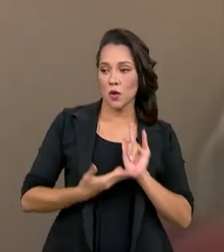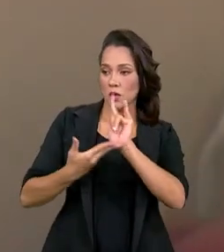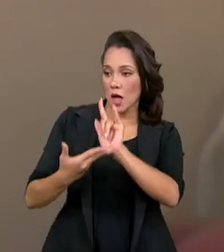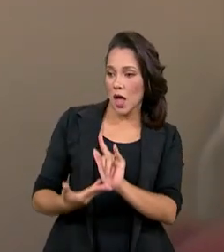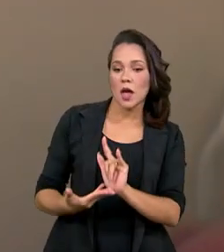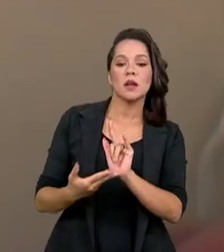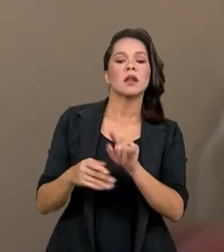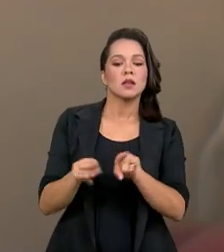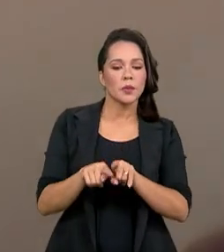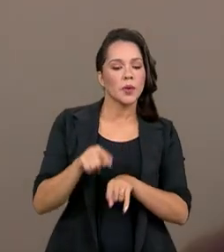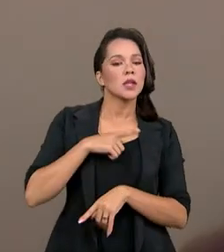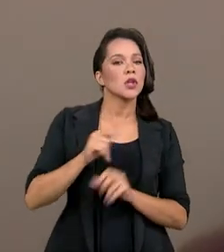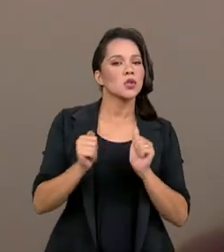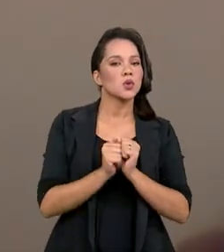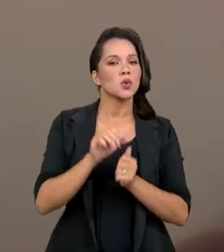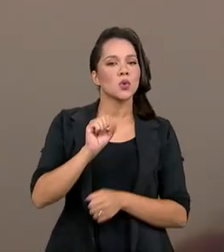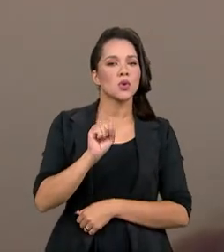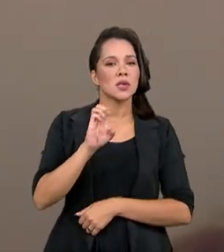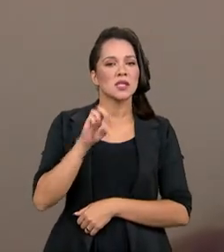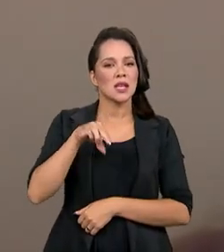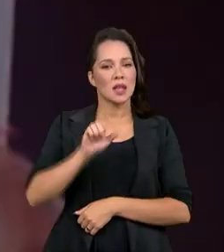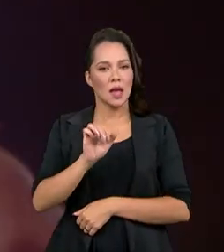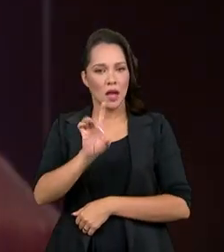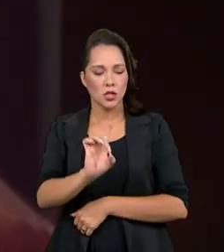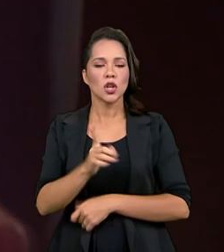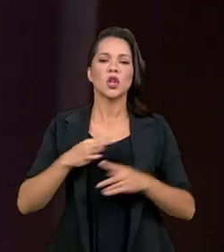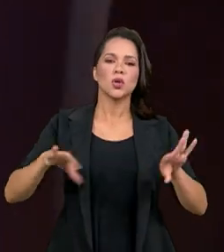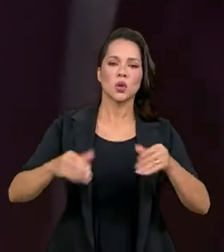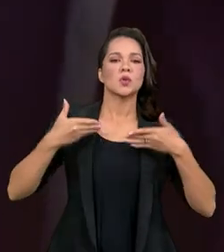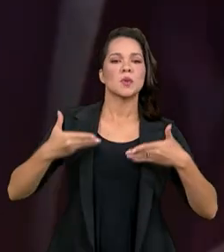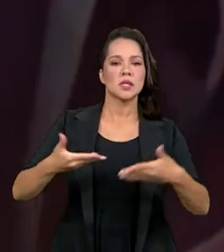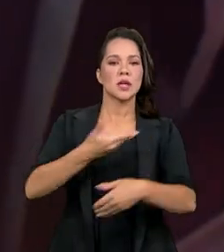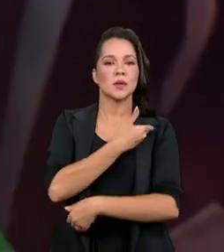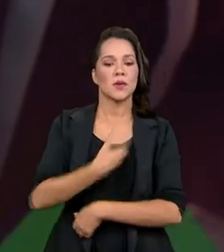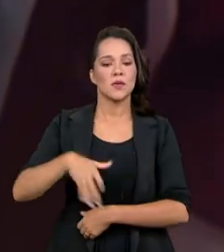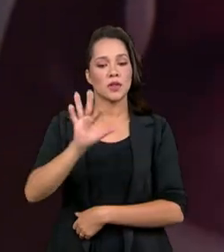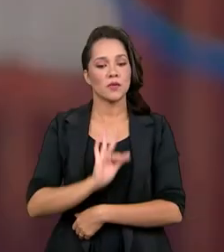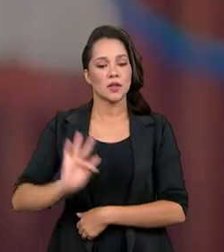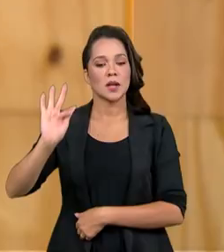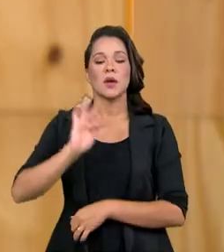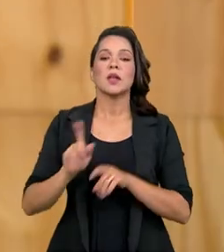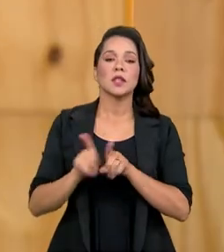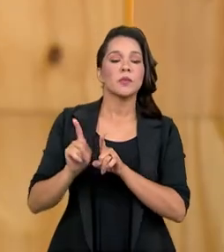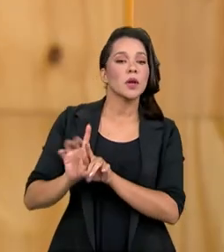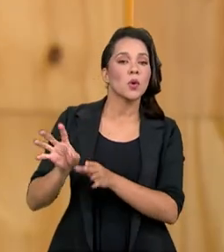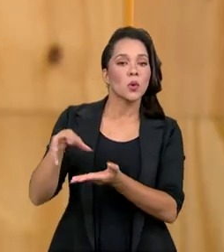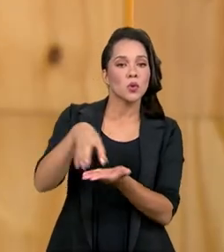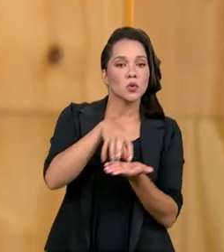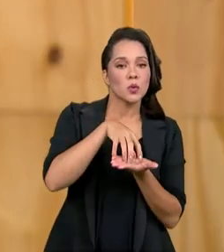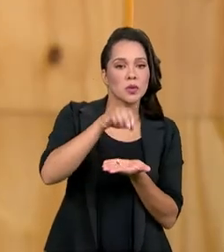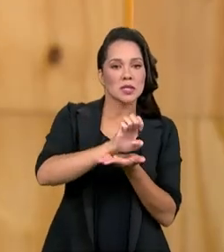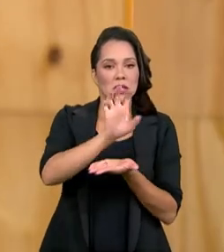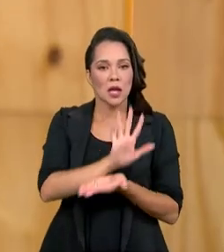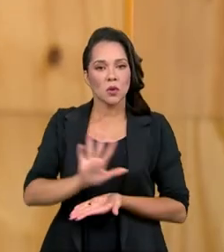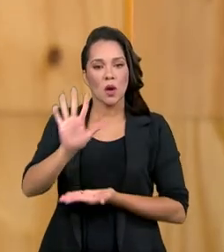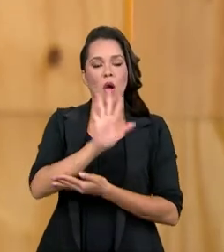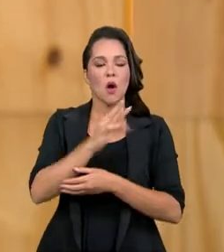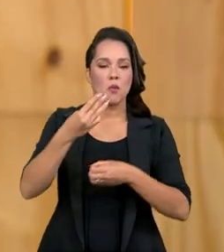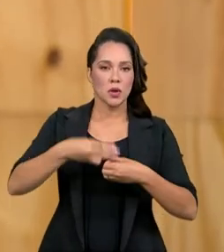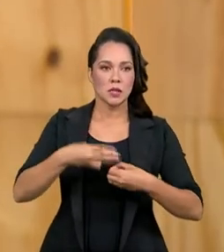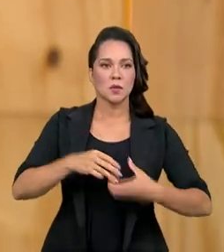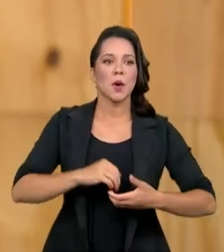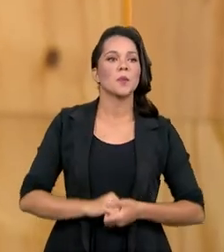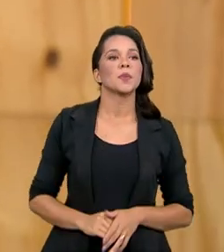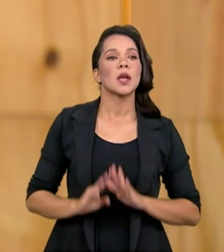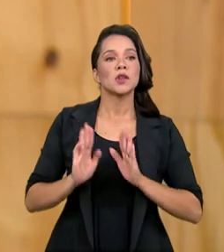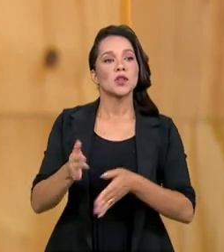entra também, junto com o Senado e com todos os ministérios do governo federal e as unidades estaduais e municipais. Nós